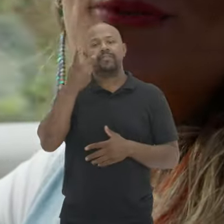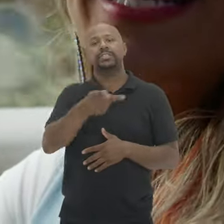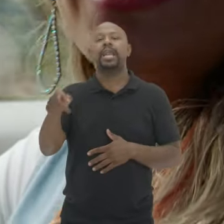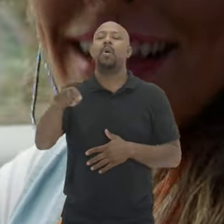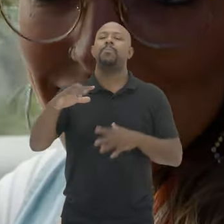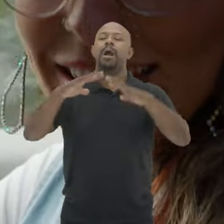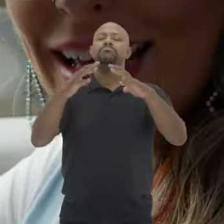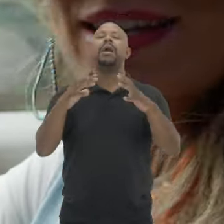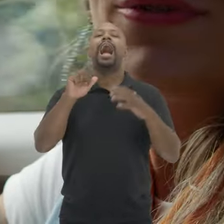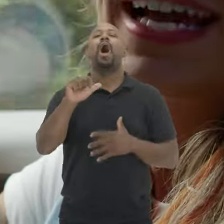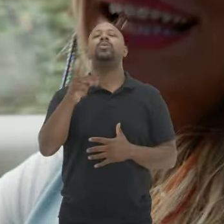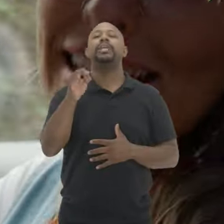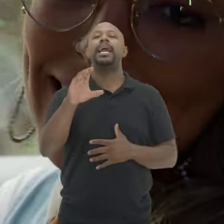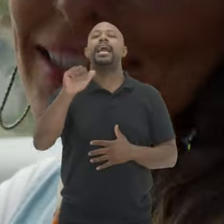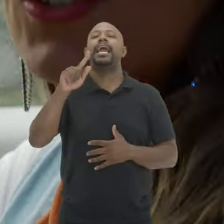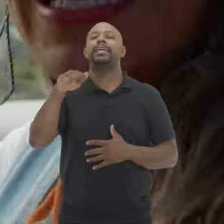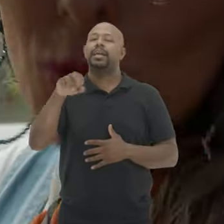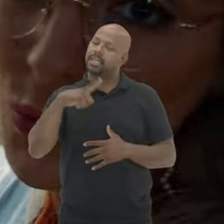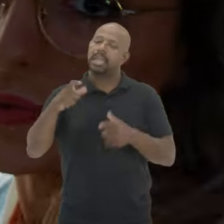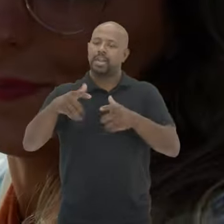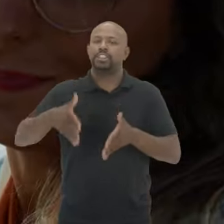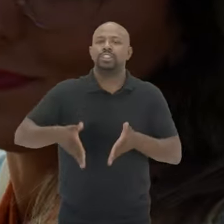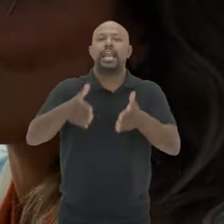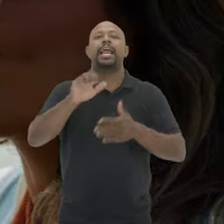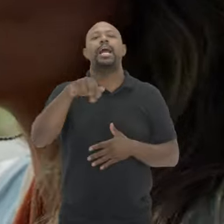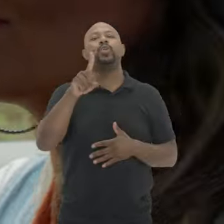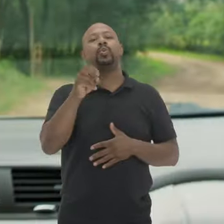vai visitar A aldeia Caigang Que fica na estrada De Canudos